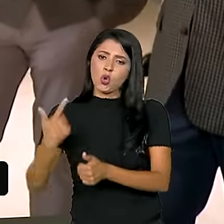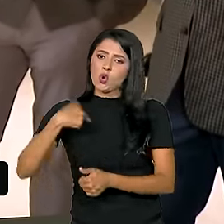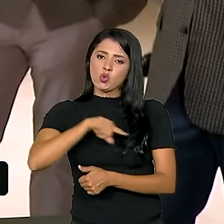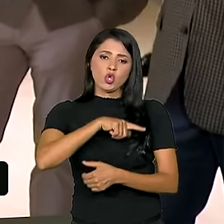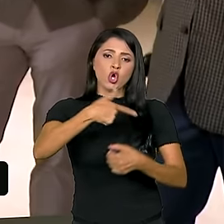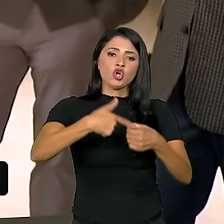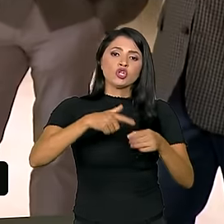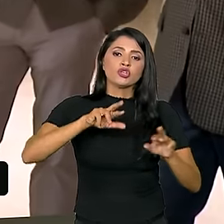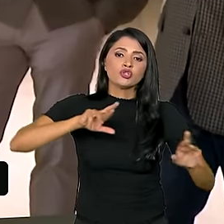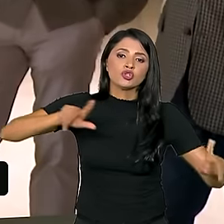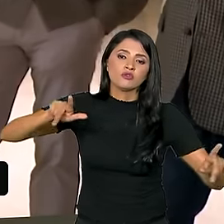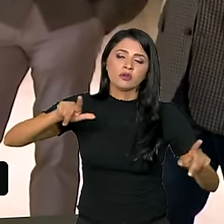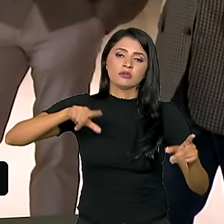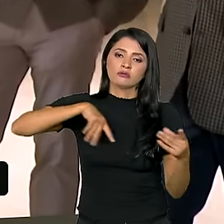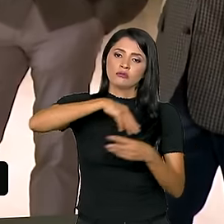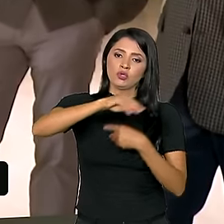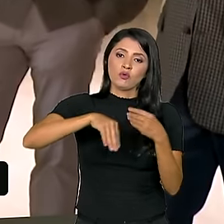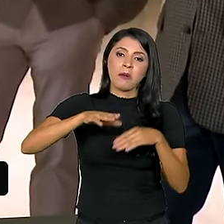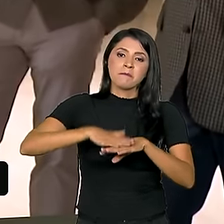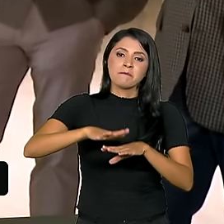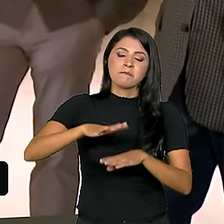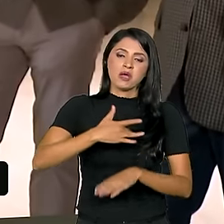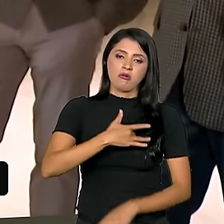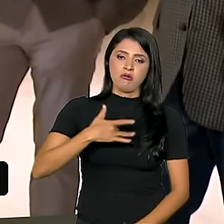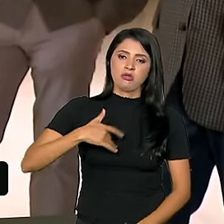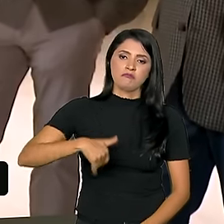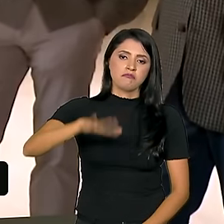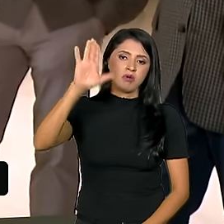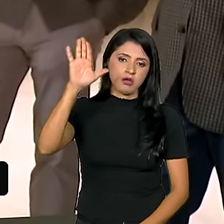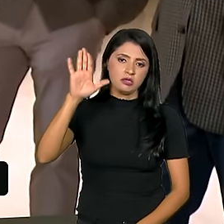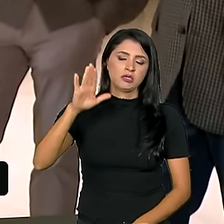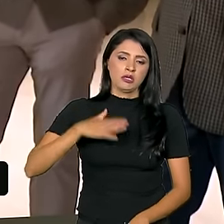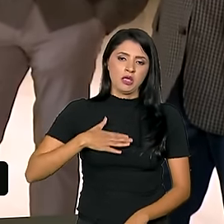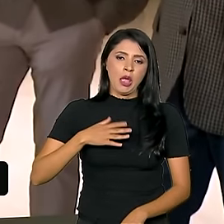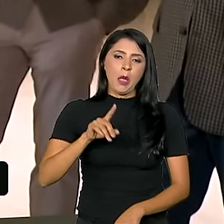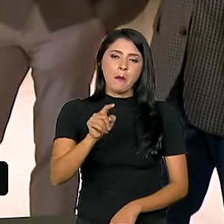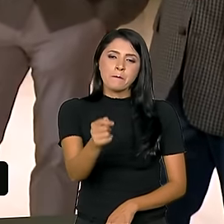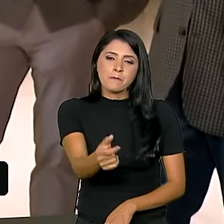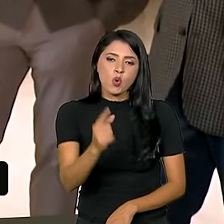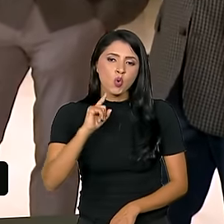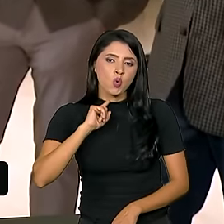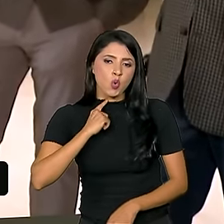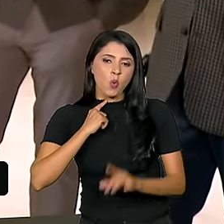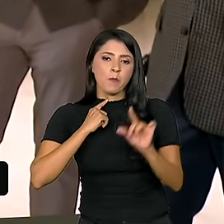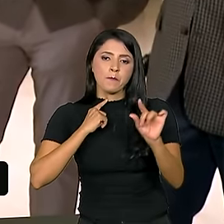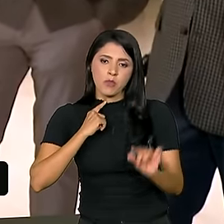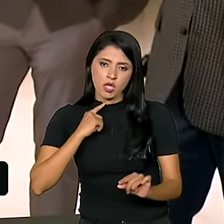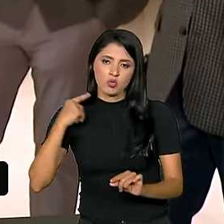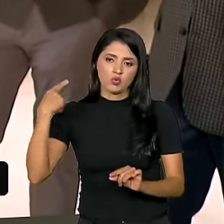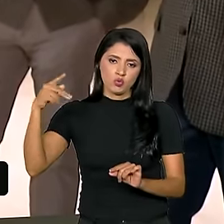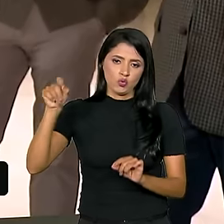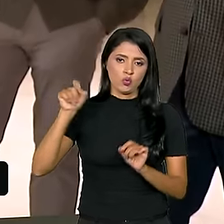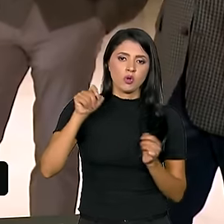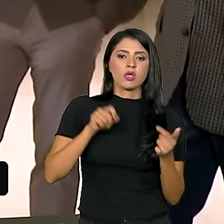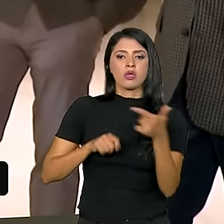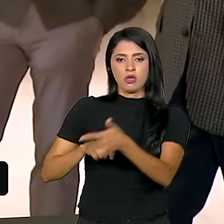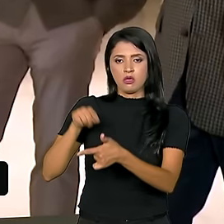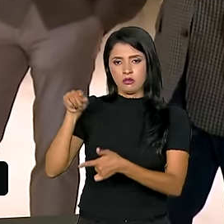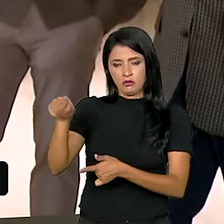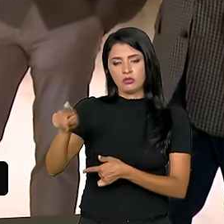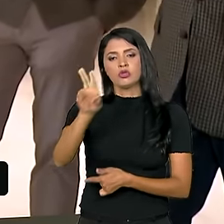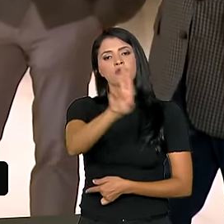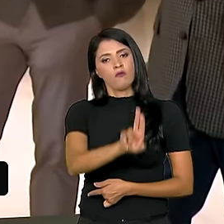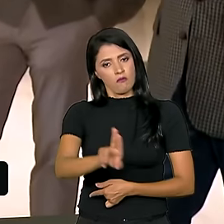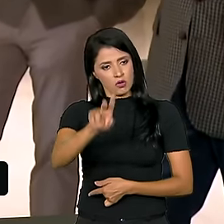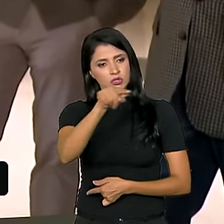Nós temos uma mistura mais saudável, menos poluente. E, portanto, nós vamos utilizar esse